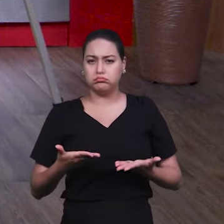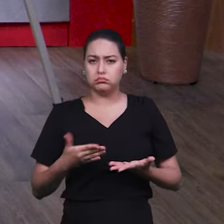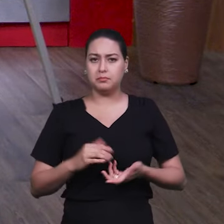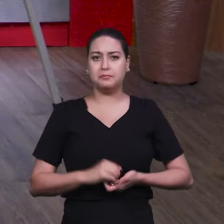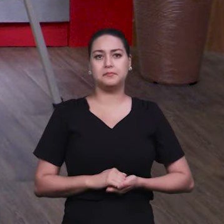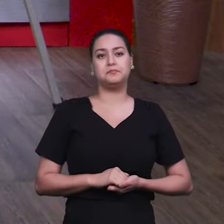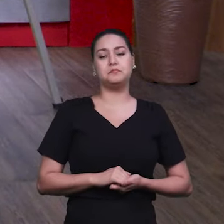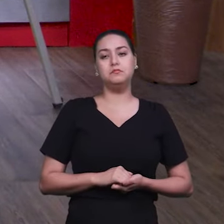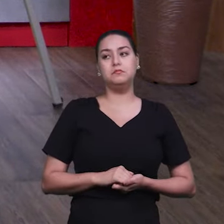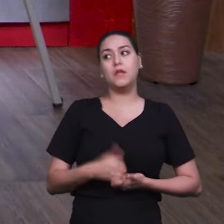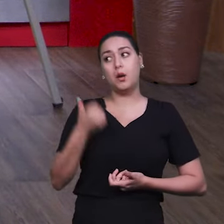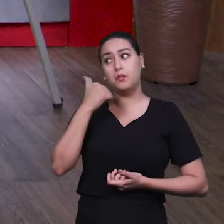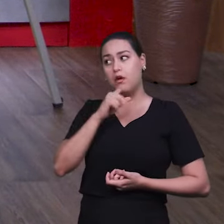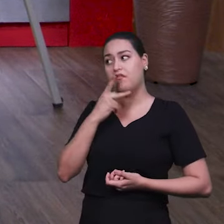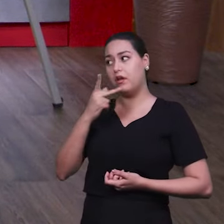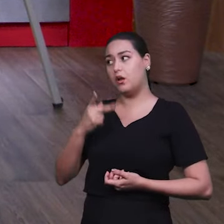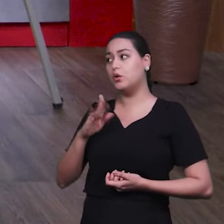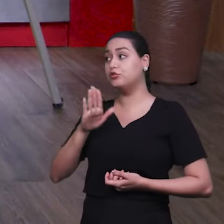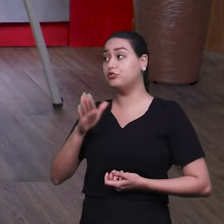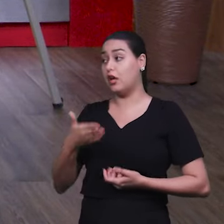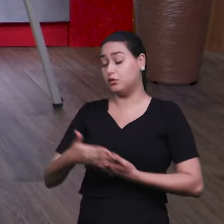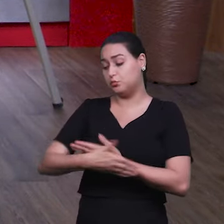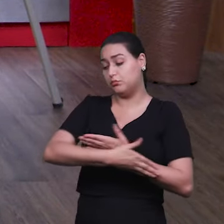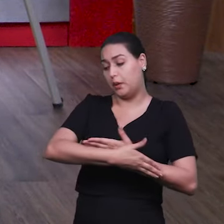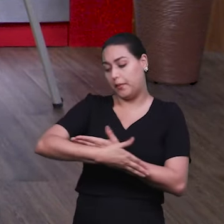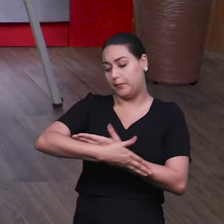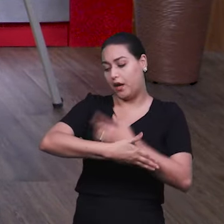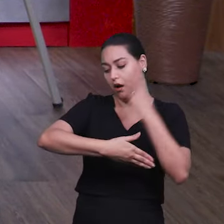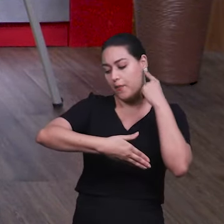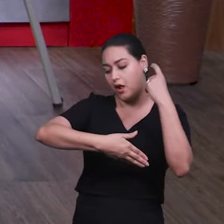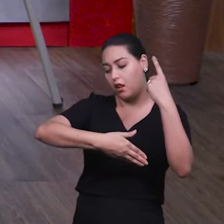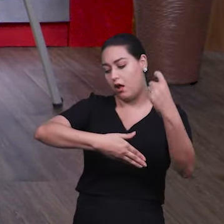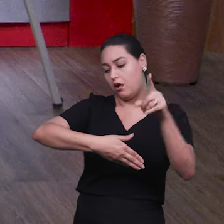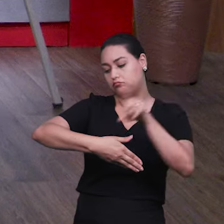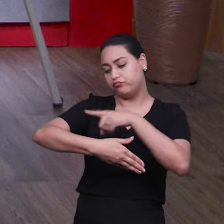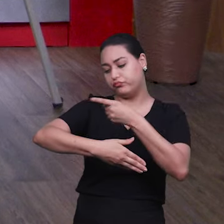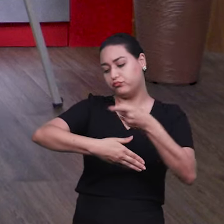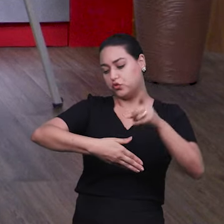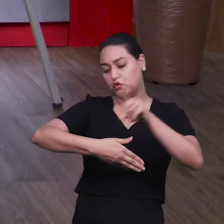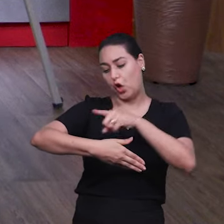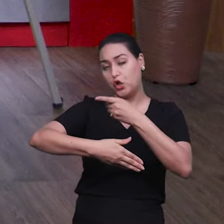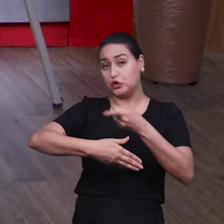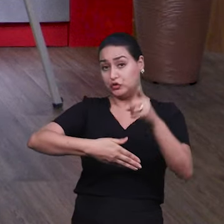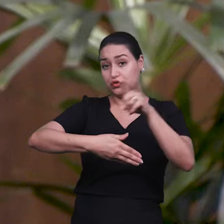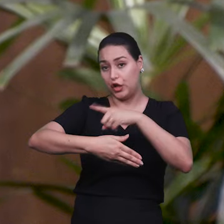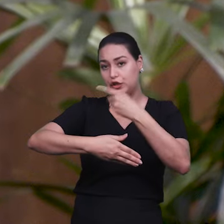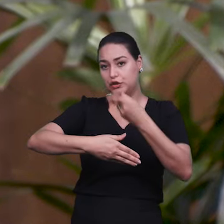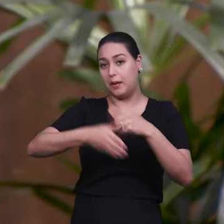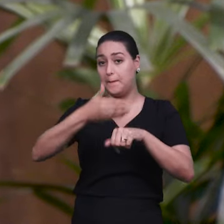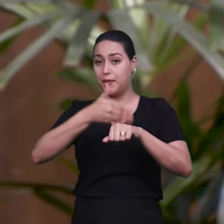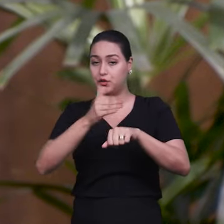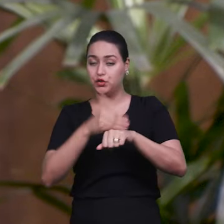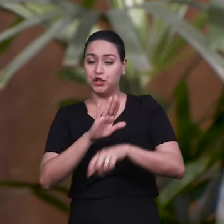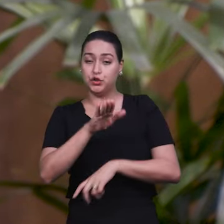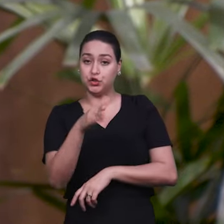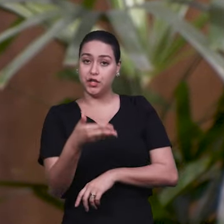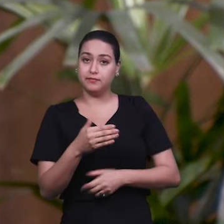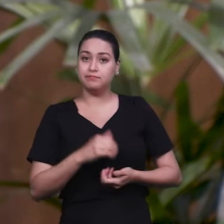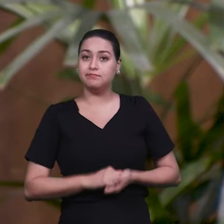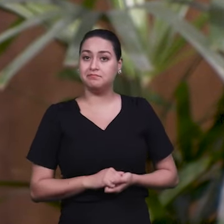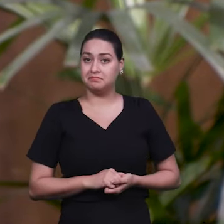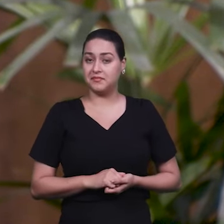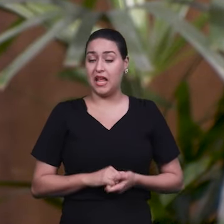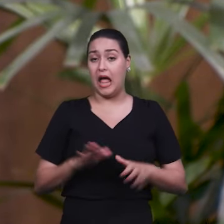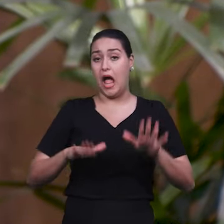falou, desde bebê a criança já é estimulada à prática musical. Então, alguns